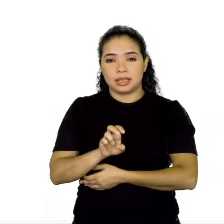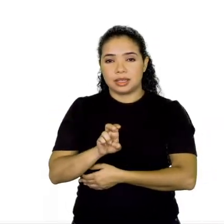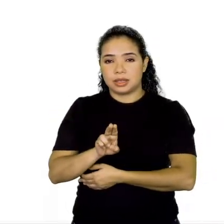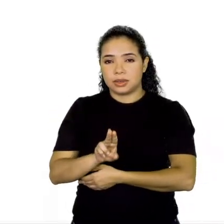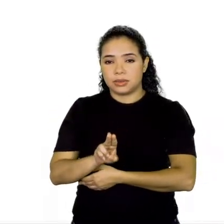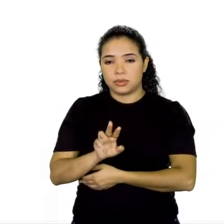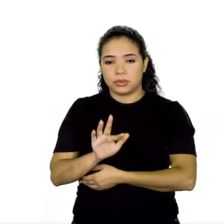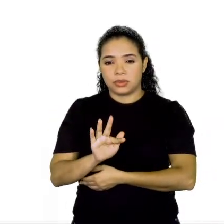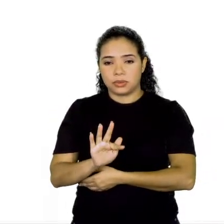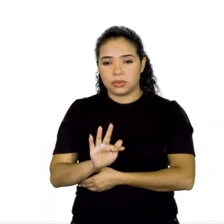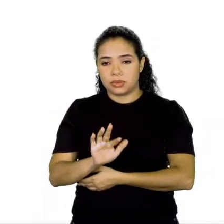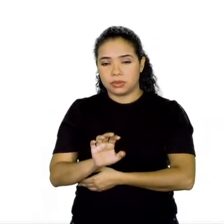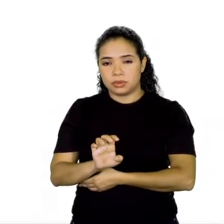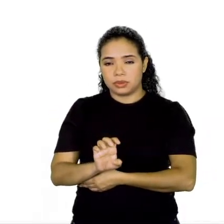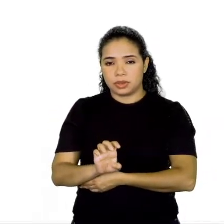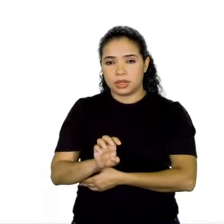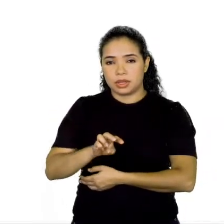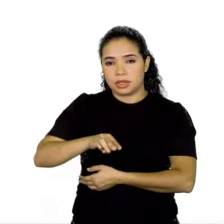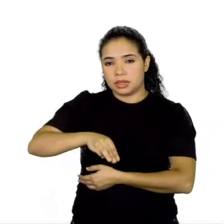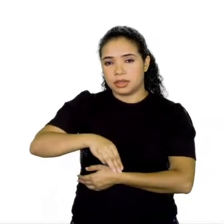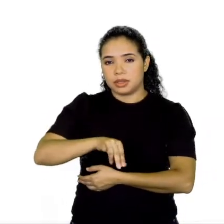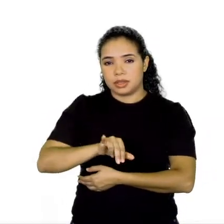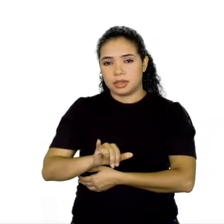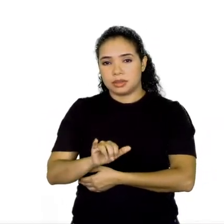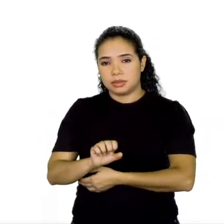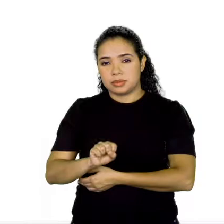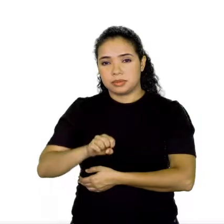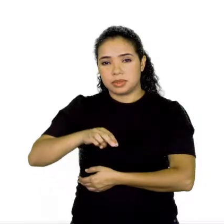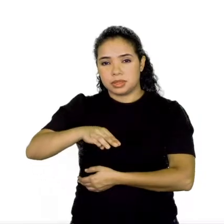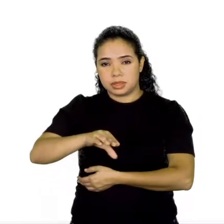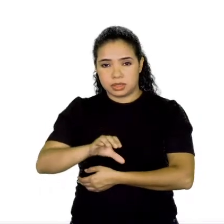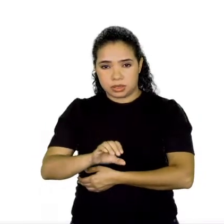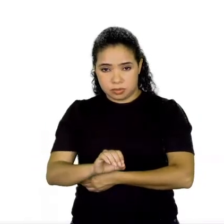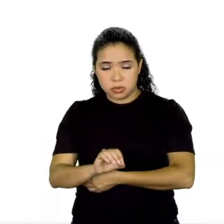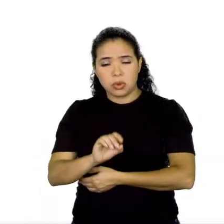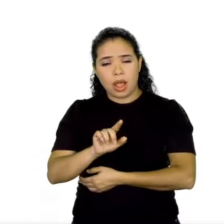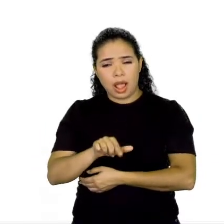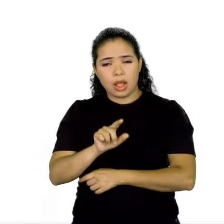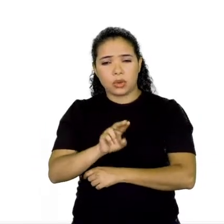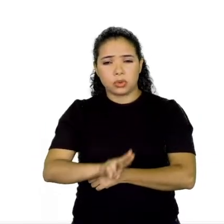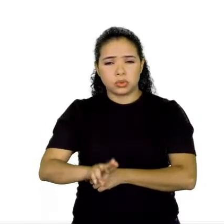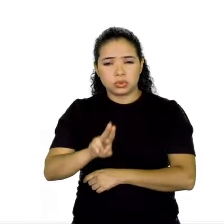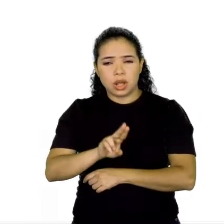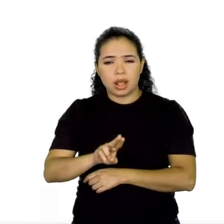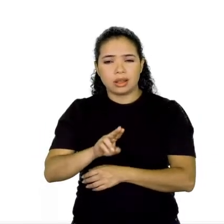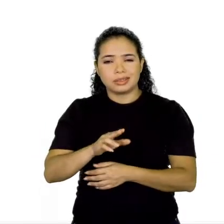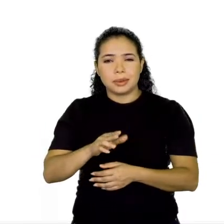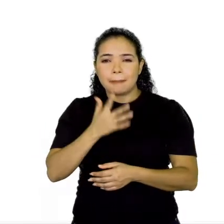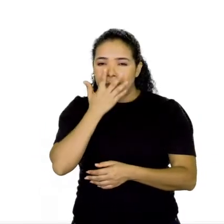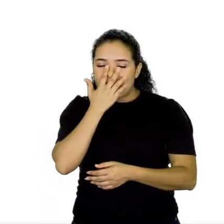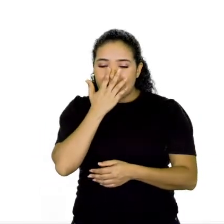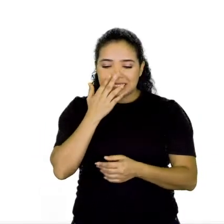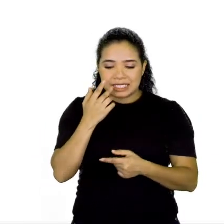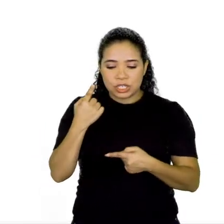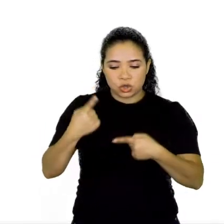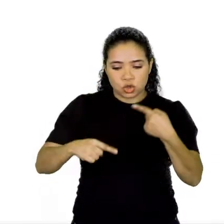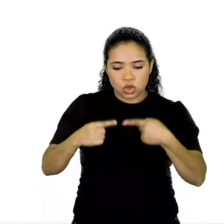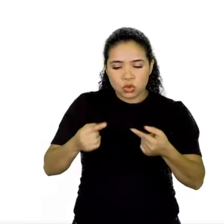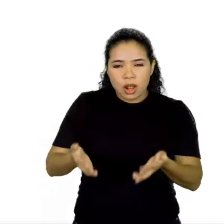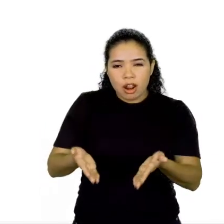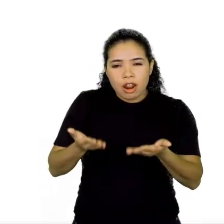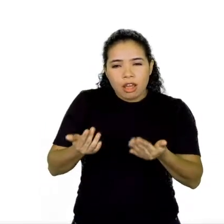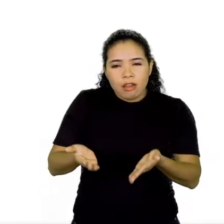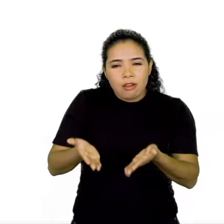O eufemismo, ele é utilizado para suavizar o discurso. Então, vejam só, quando ele